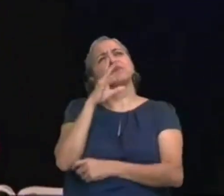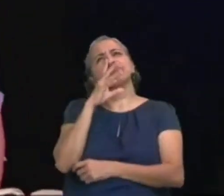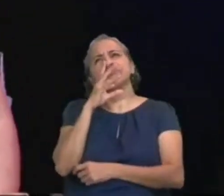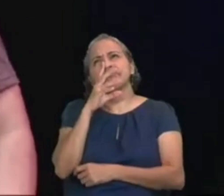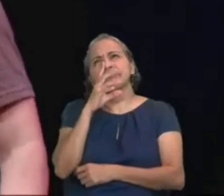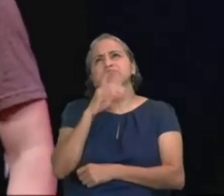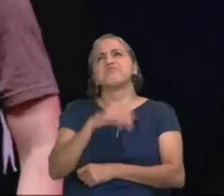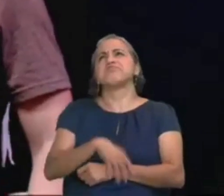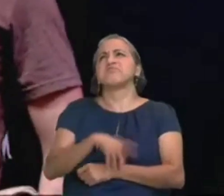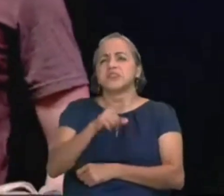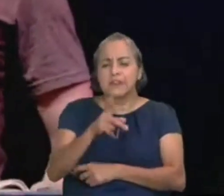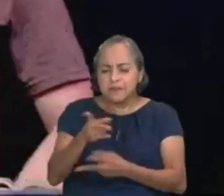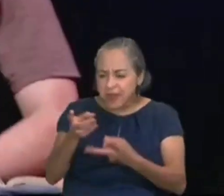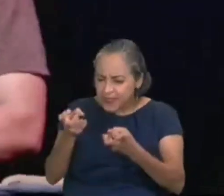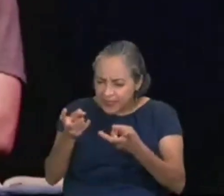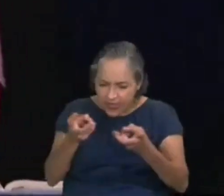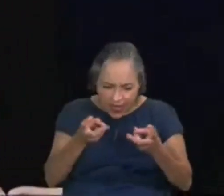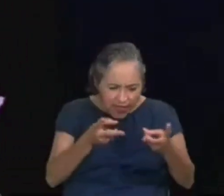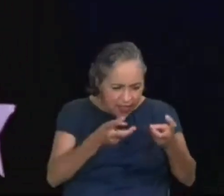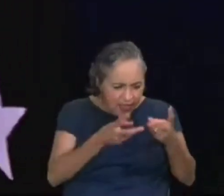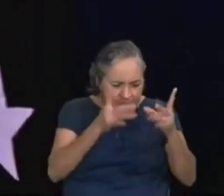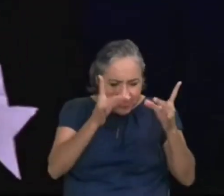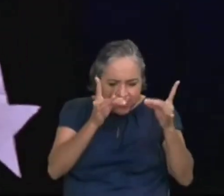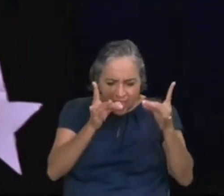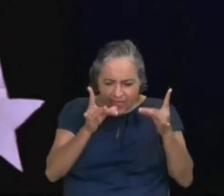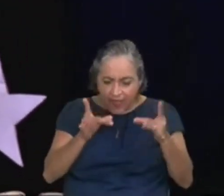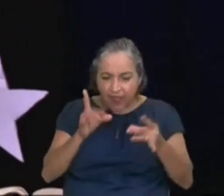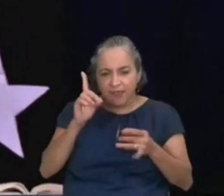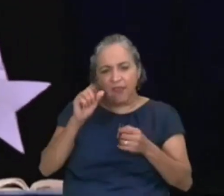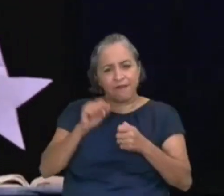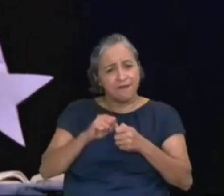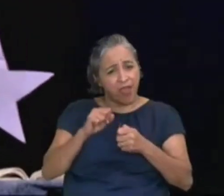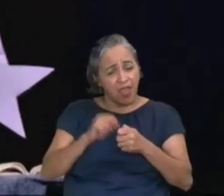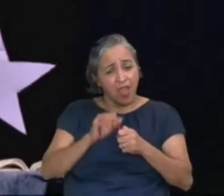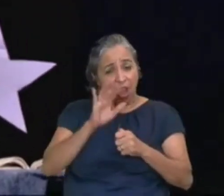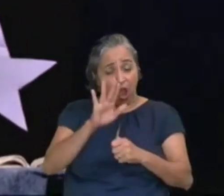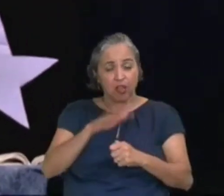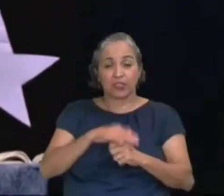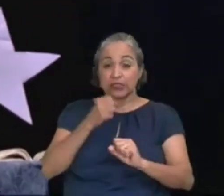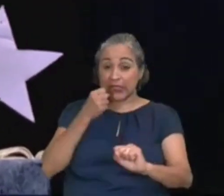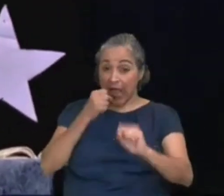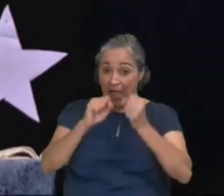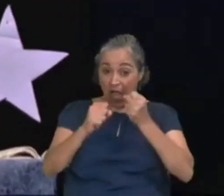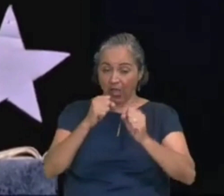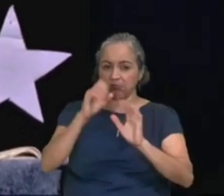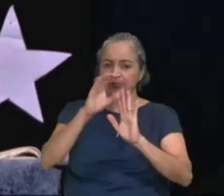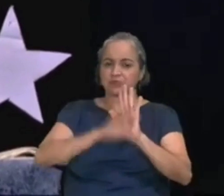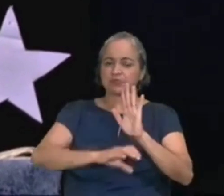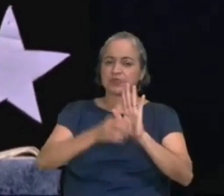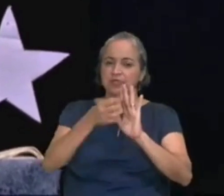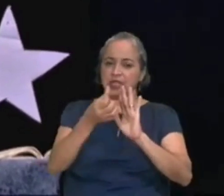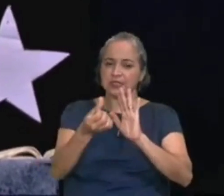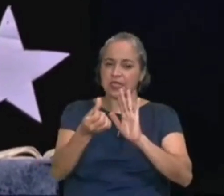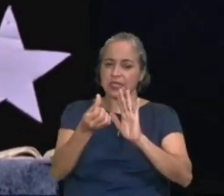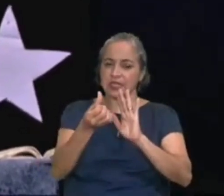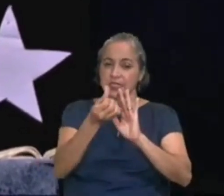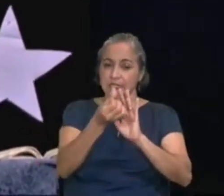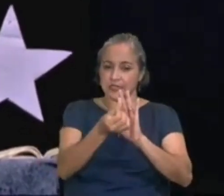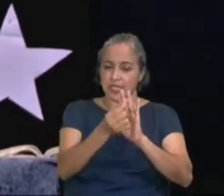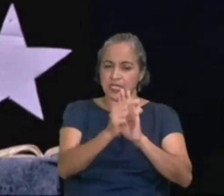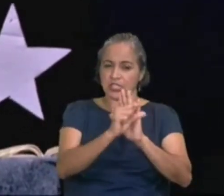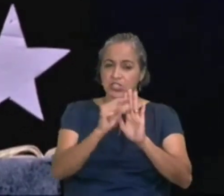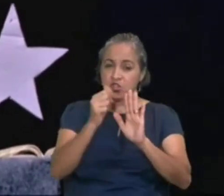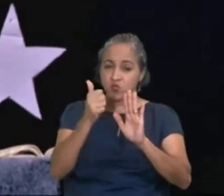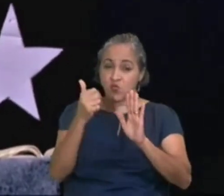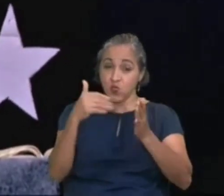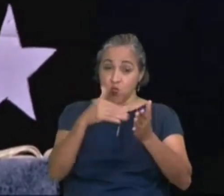seus feitos poderosos, pelo aquilo que Ele tem feito, olha só o que diz lá em Salmo 66, de 1 a 5, Salmo